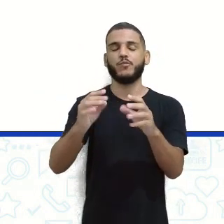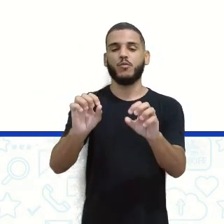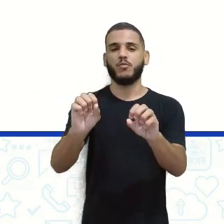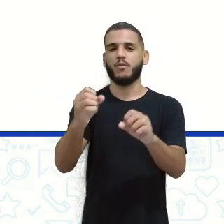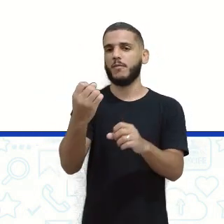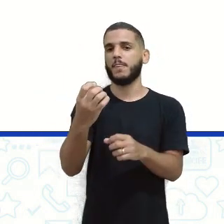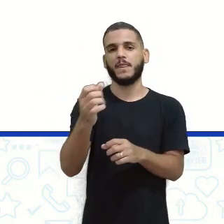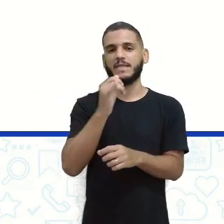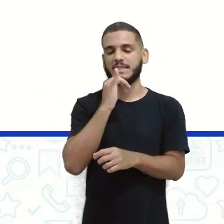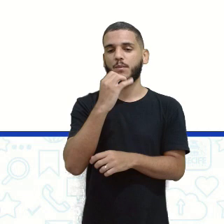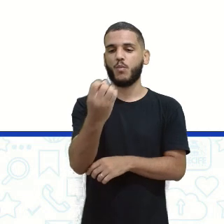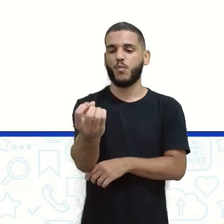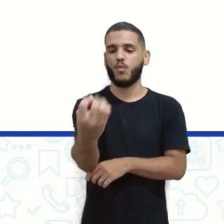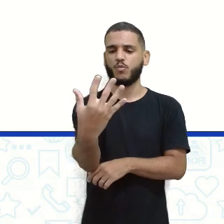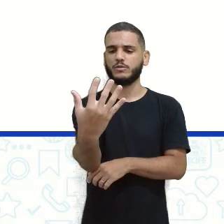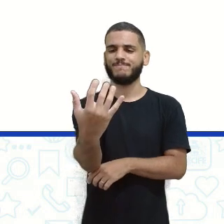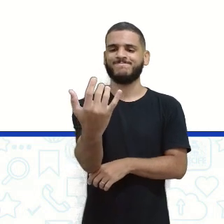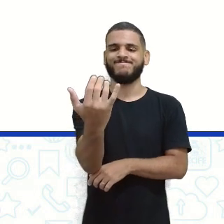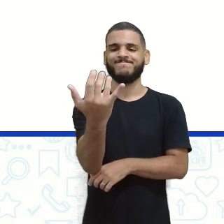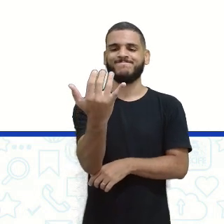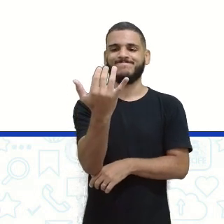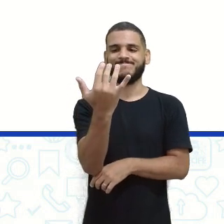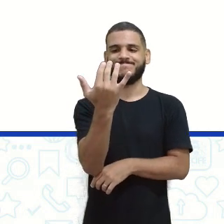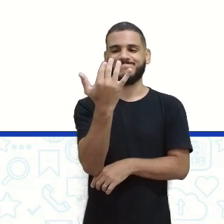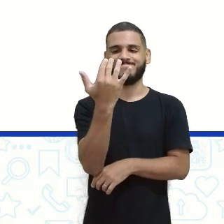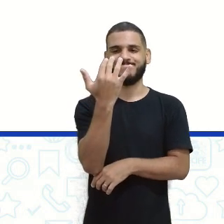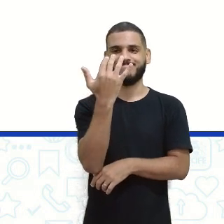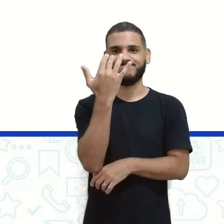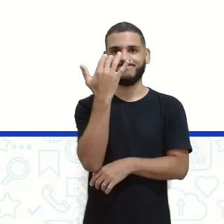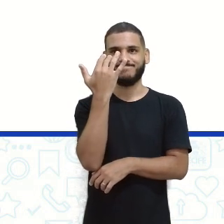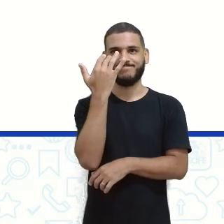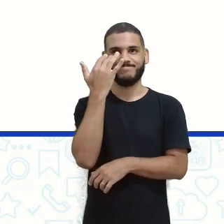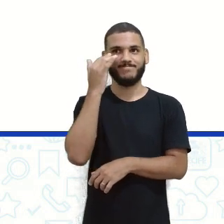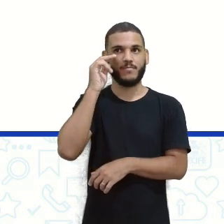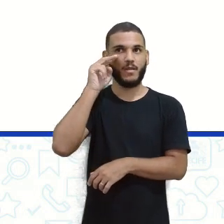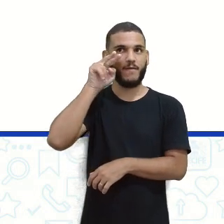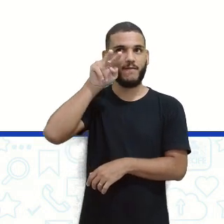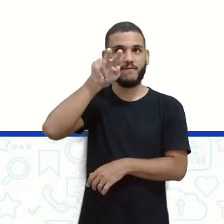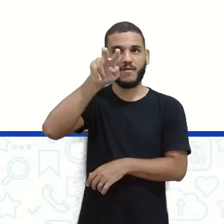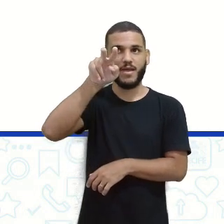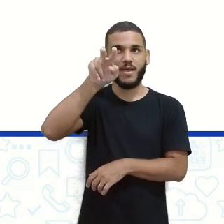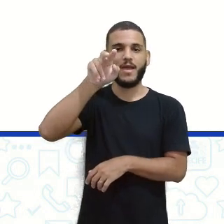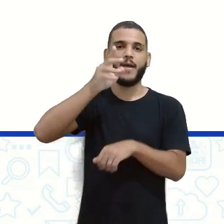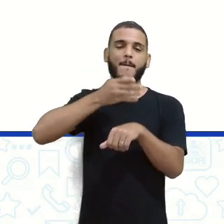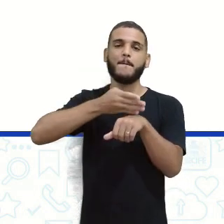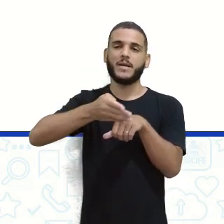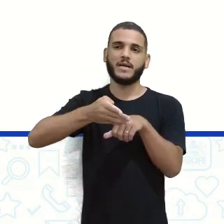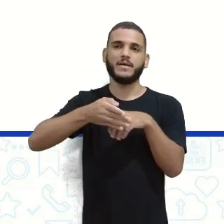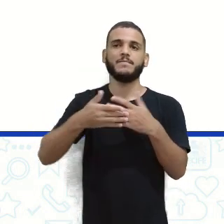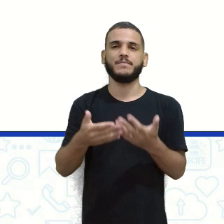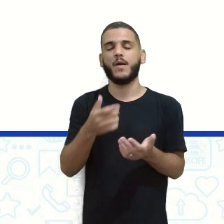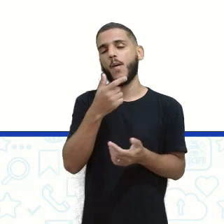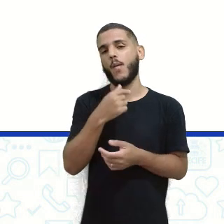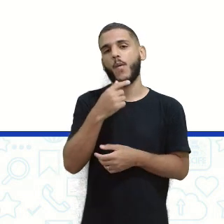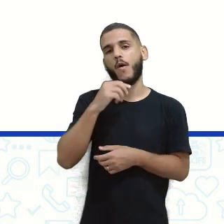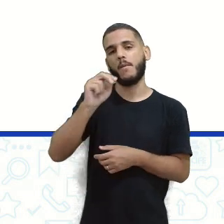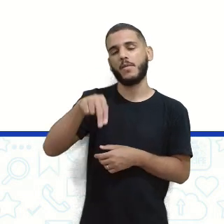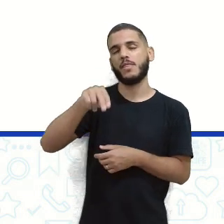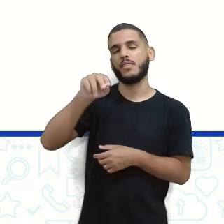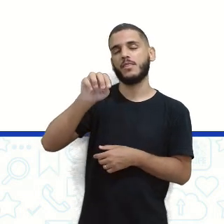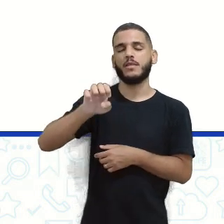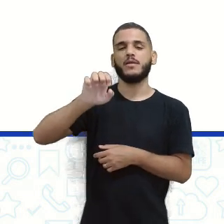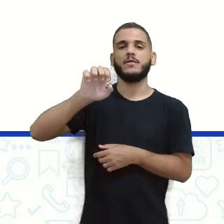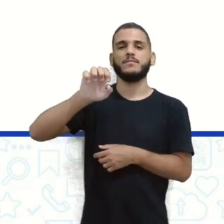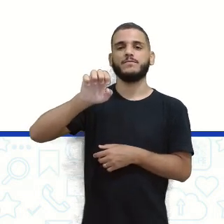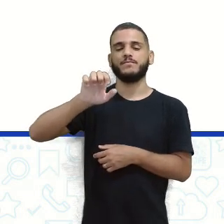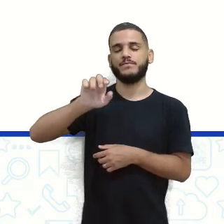juntas, né. A gente termina enxergando o branco, porque tá tudo misturado, né. E aí, Newton, né, na